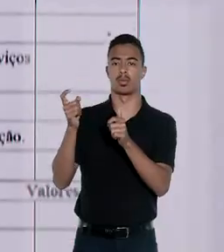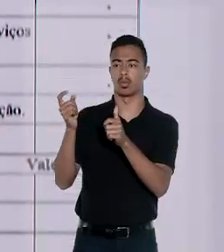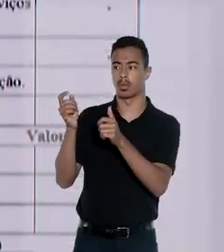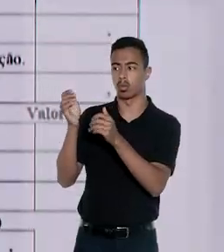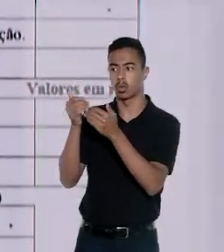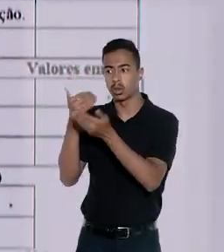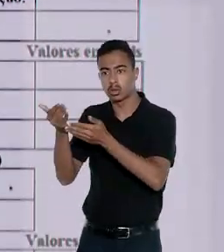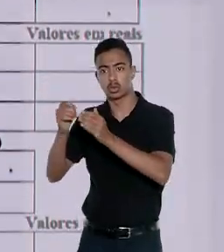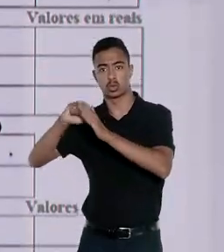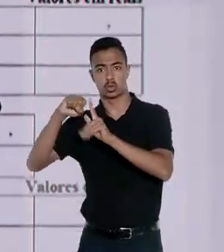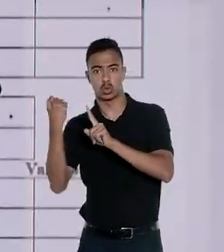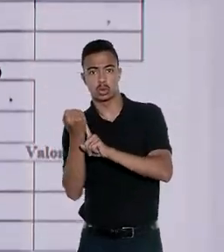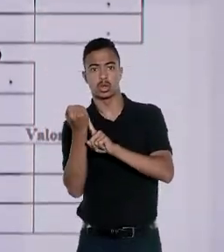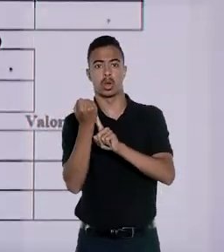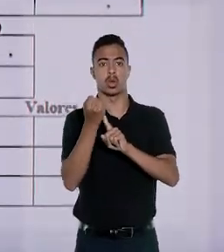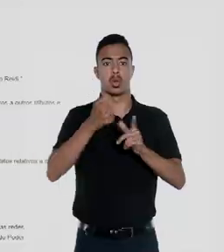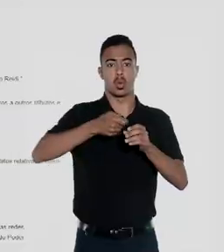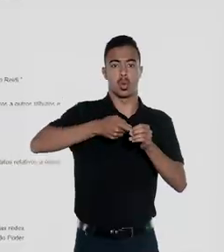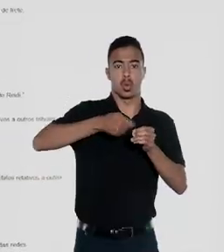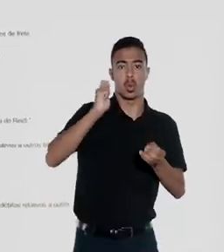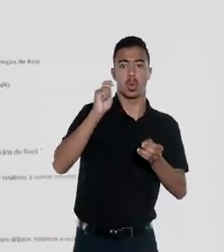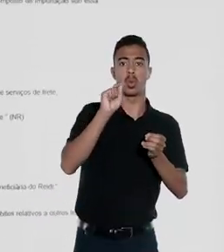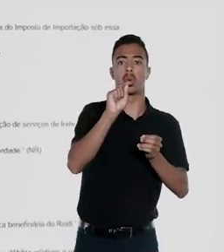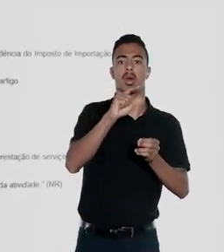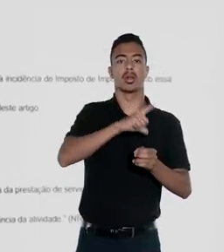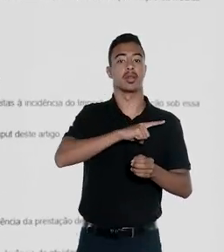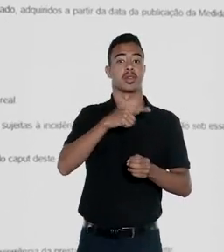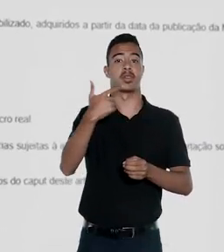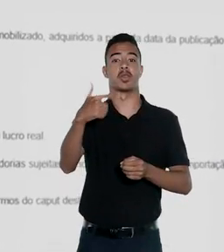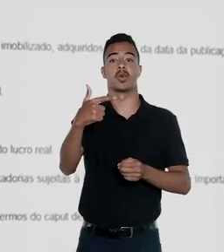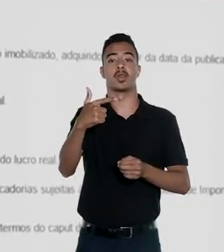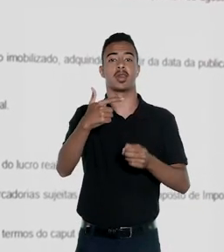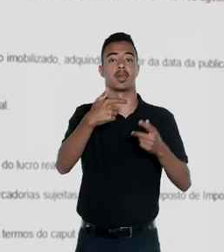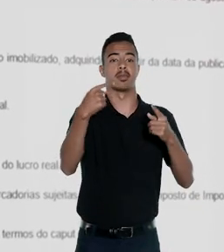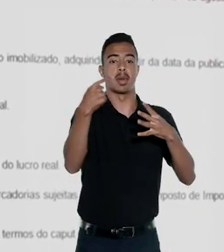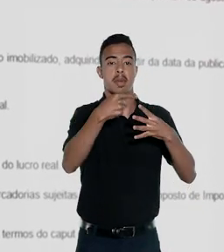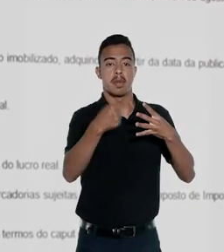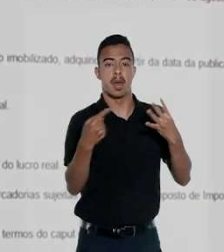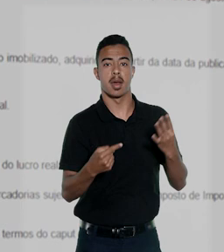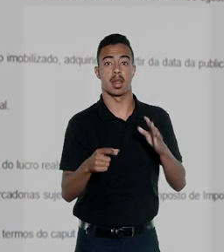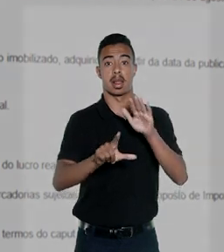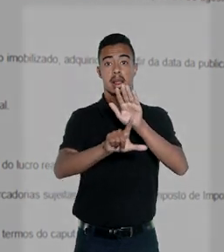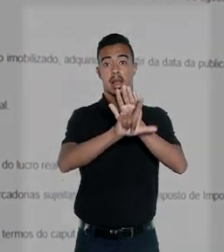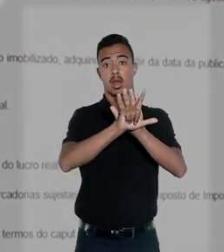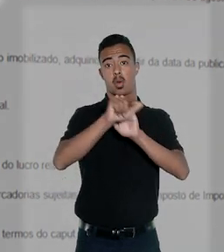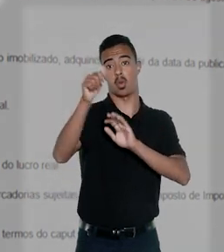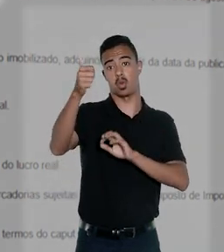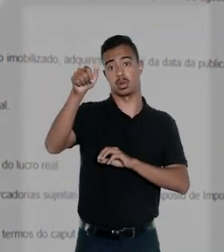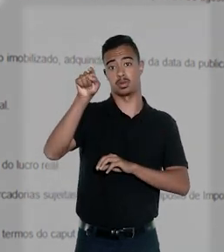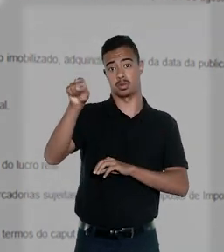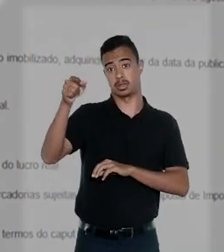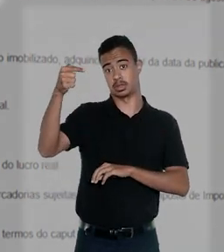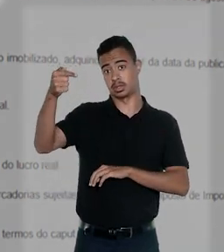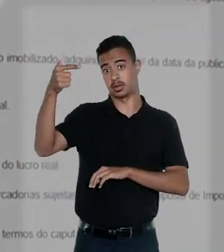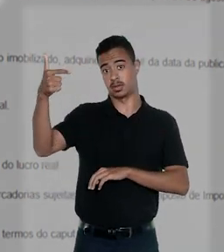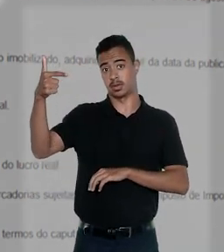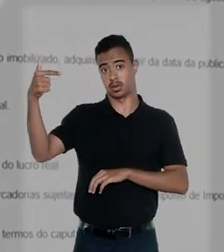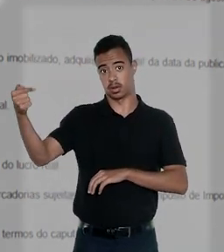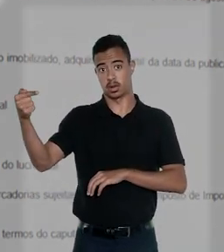contribuição social sobre o lucro líquido, sob o argumento de que ela não tinha os requisitos exigidos pela Lei nº